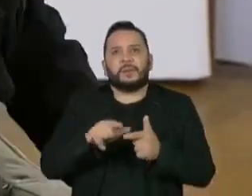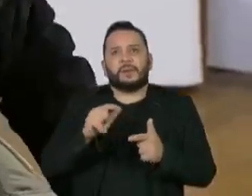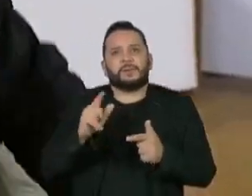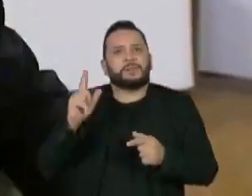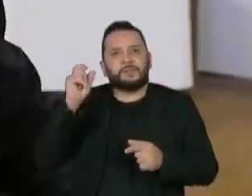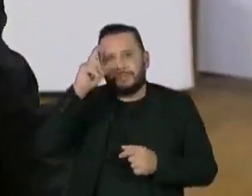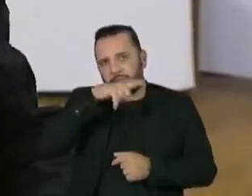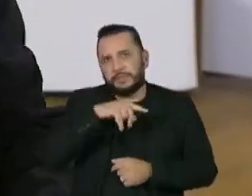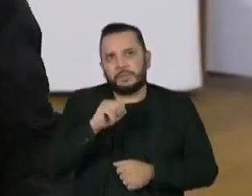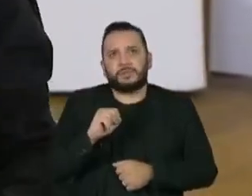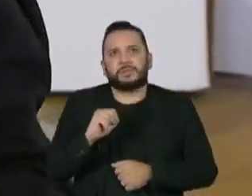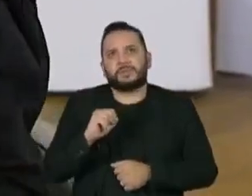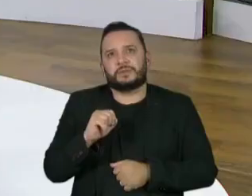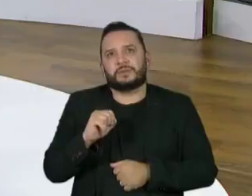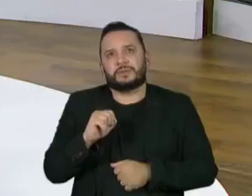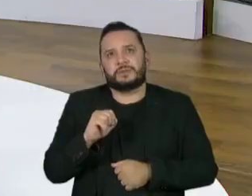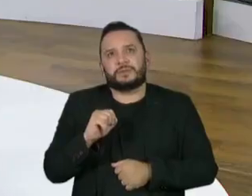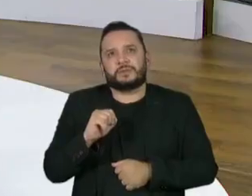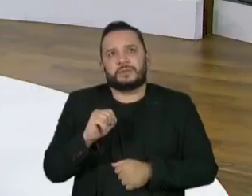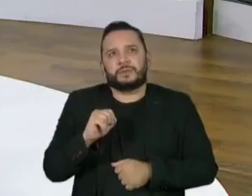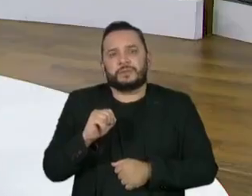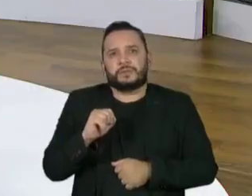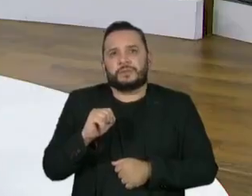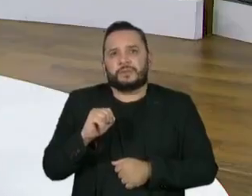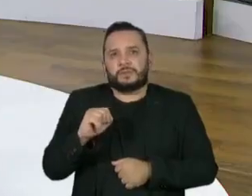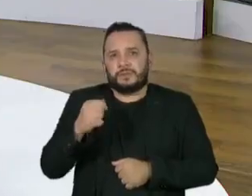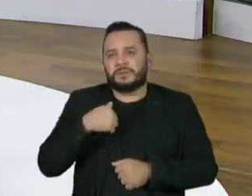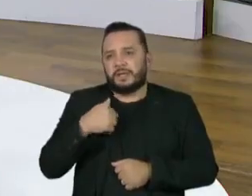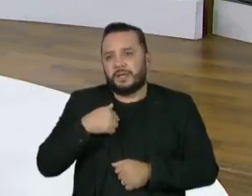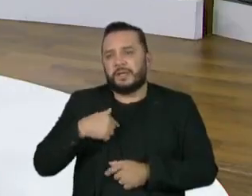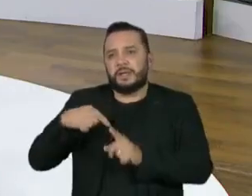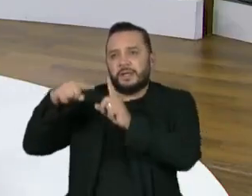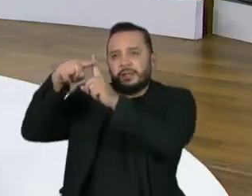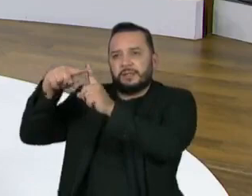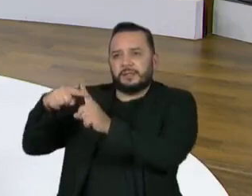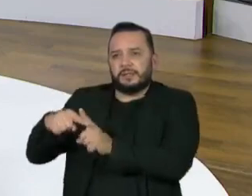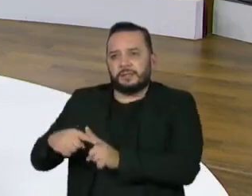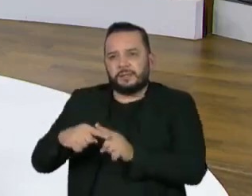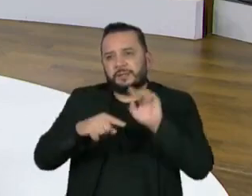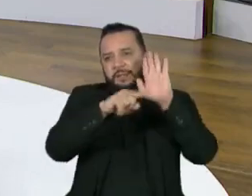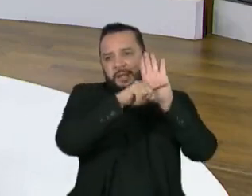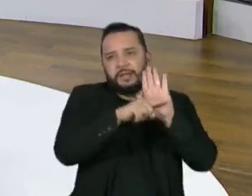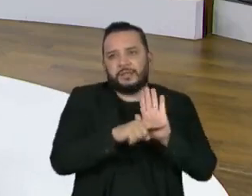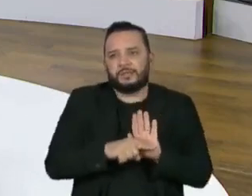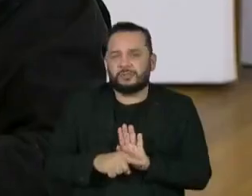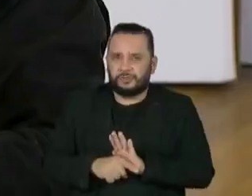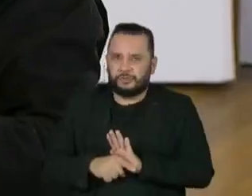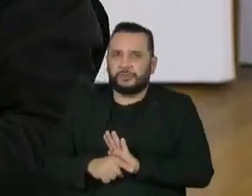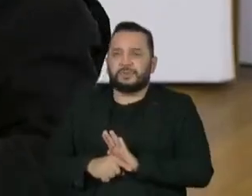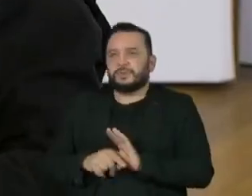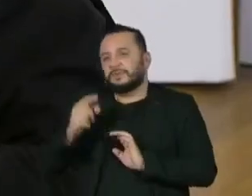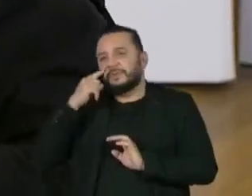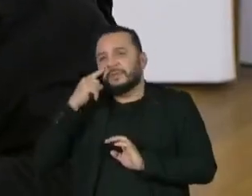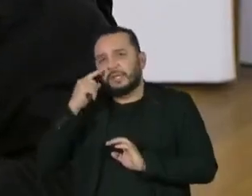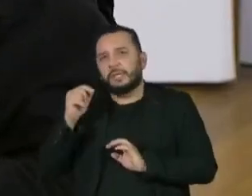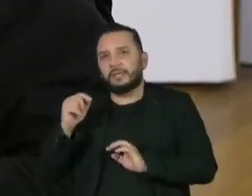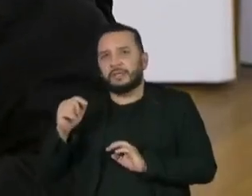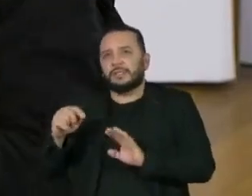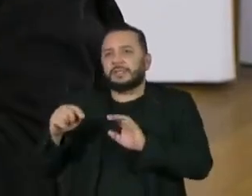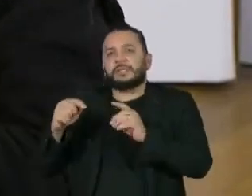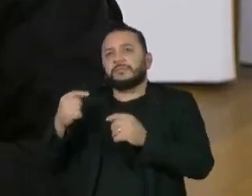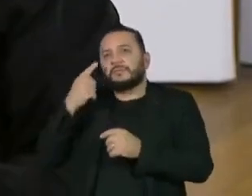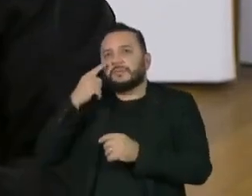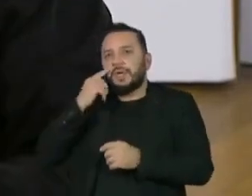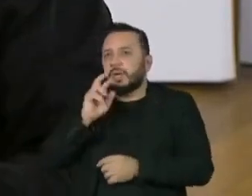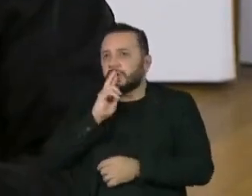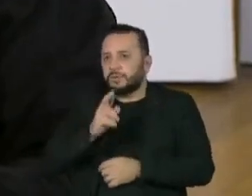tá? Aí você vai pegar os prós e os contras dessa situação. E depois, no fim, você vai escolher um